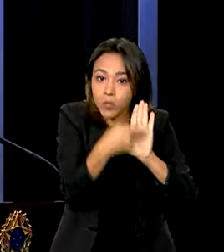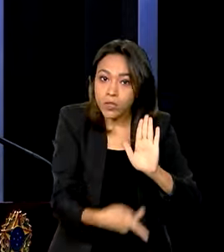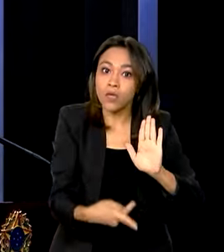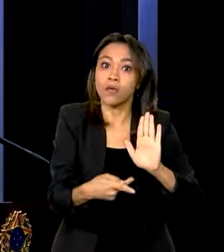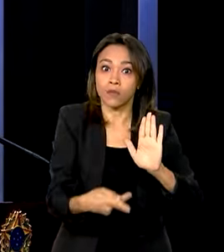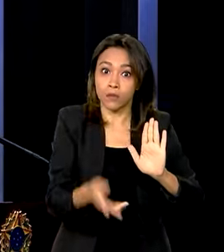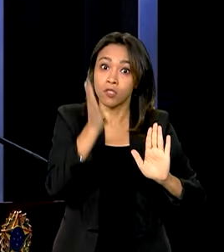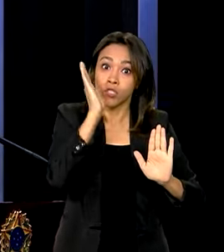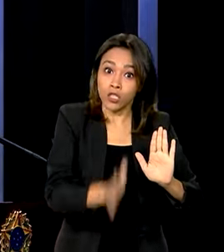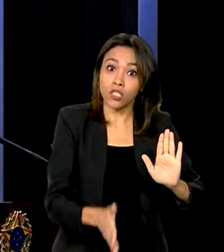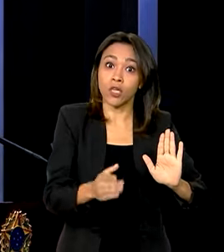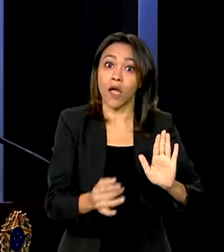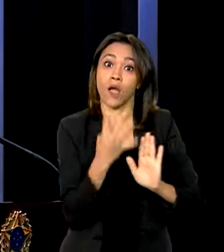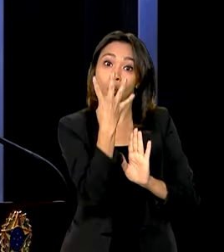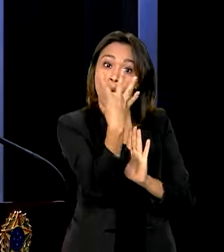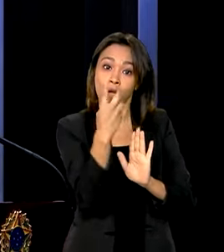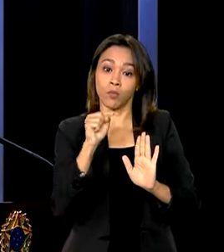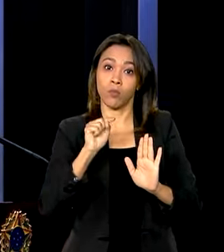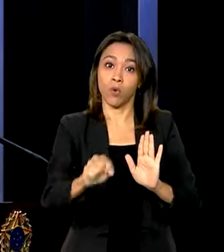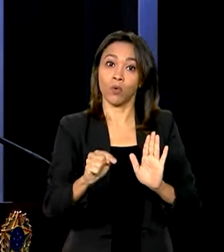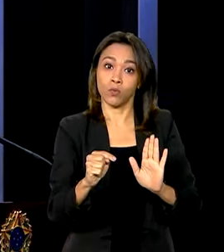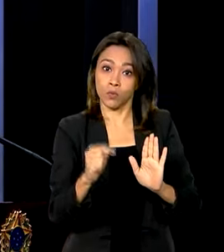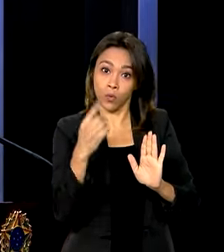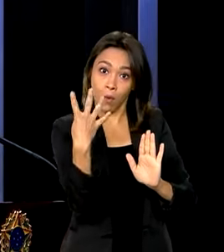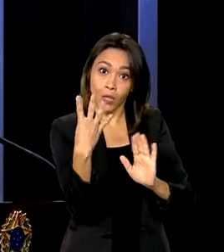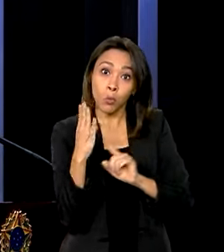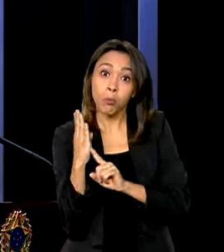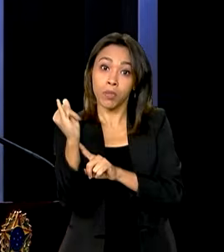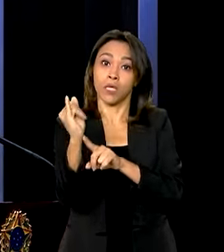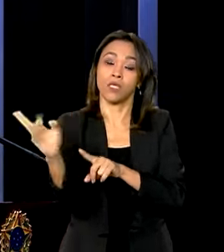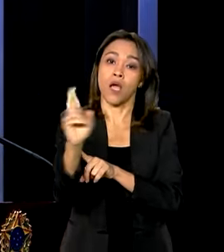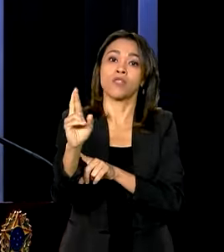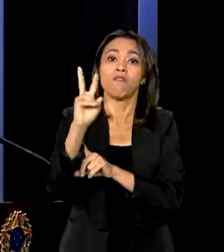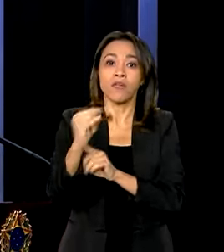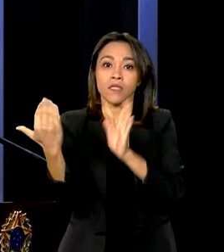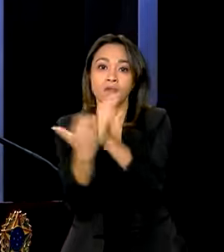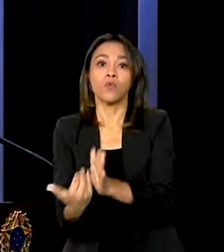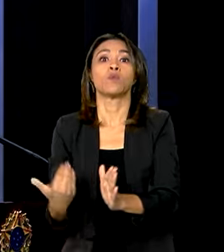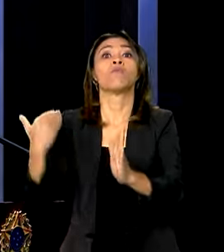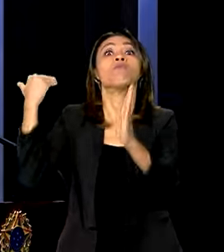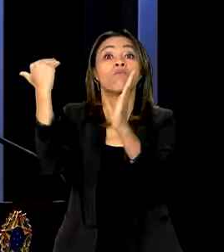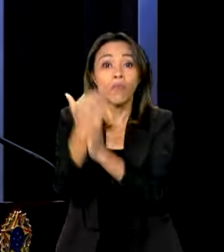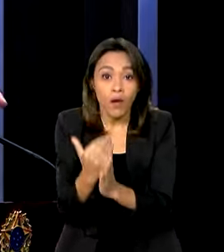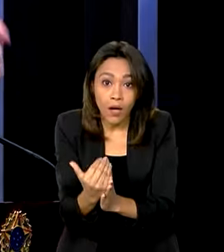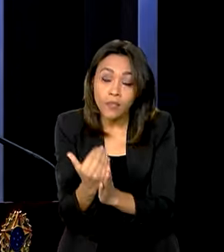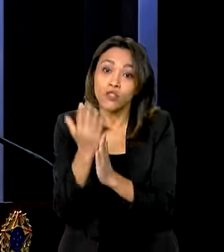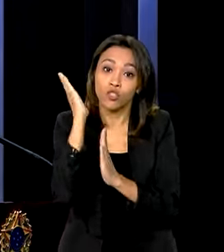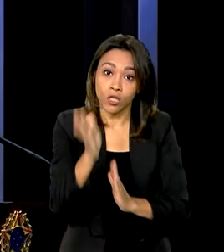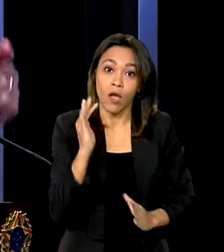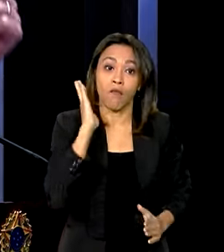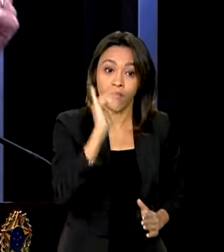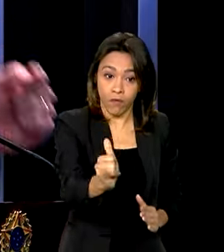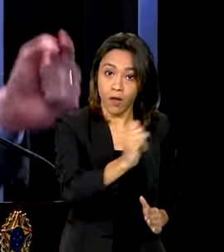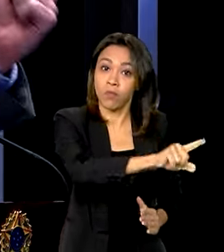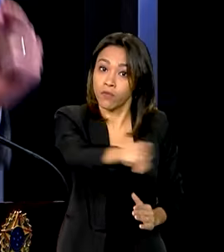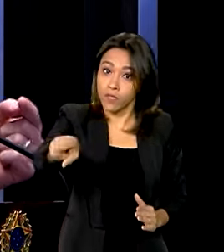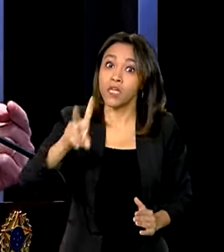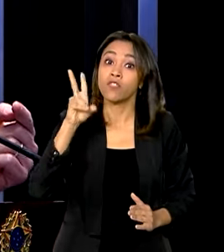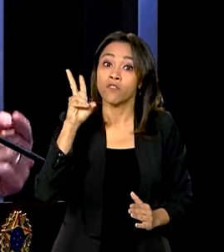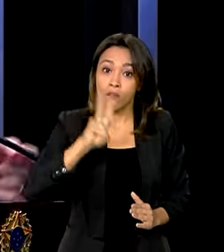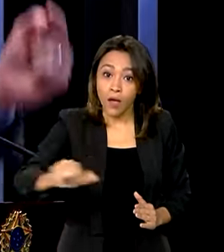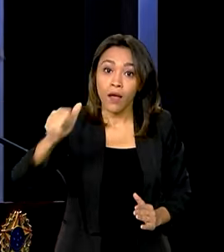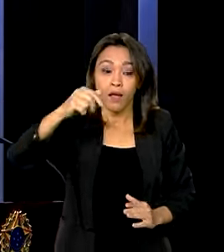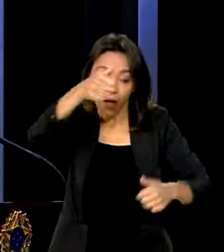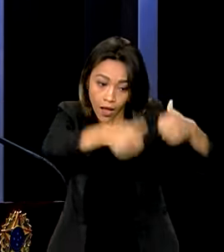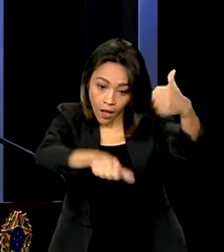estava estabelecida em 4,4 bilhões de reais, será ampliada, já antecipa aos senhores, porque nós vamos analisar todos